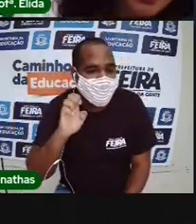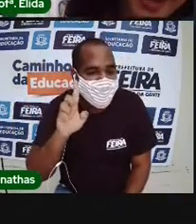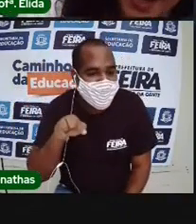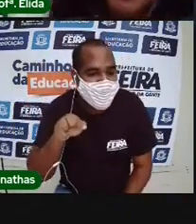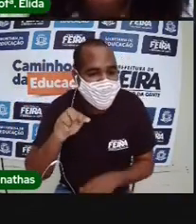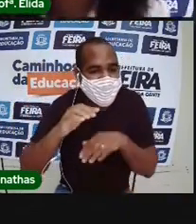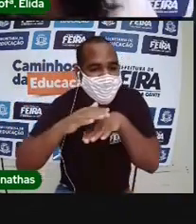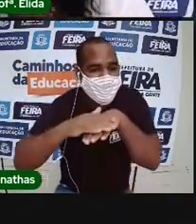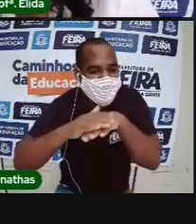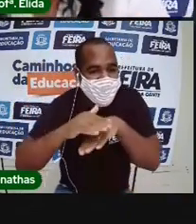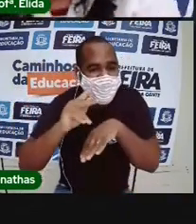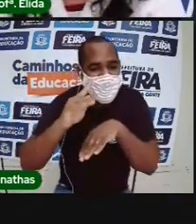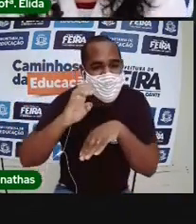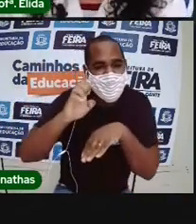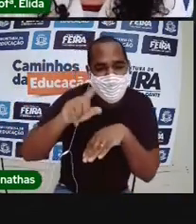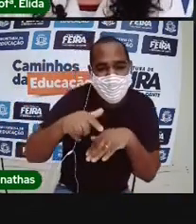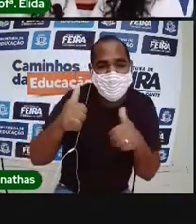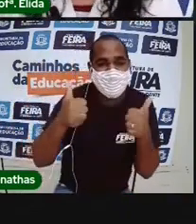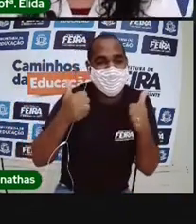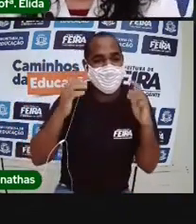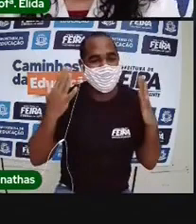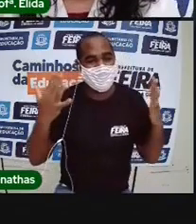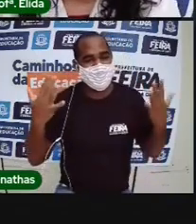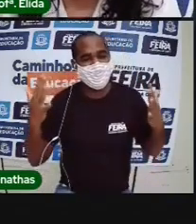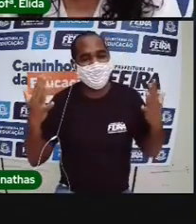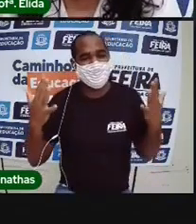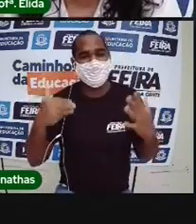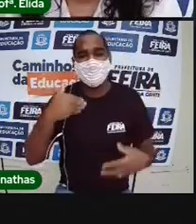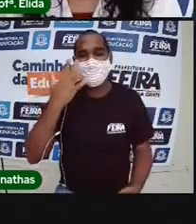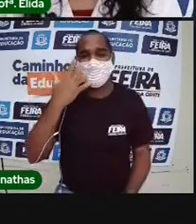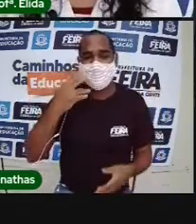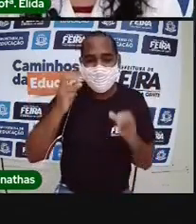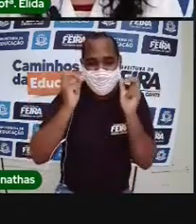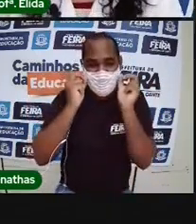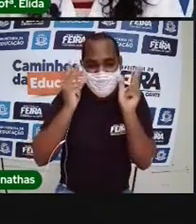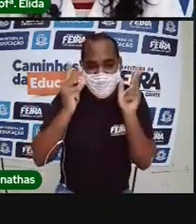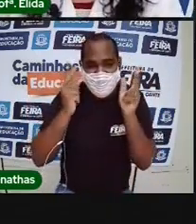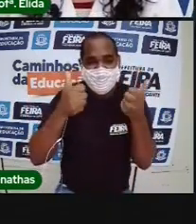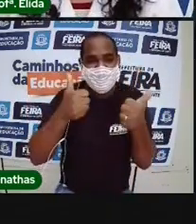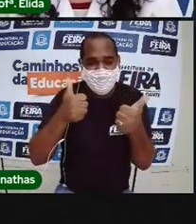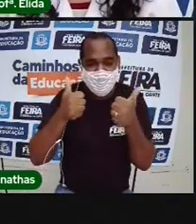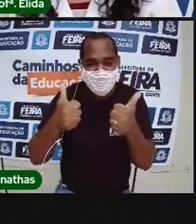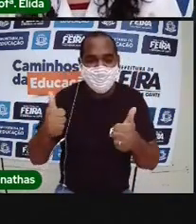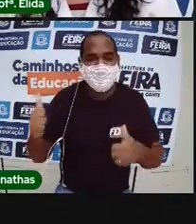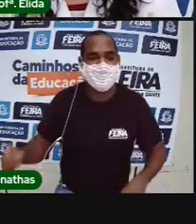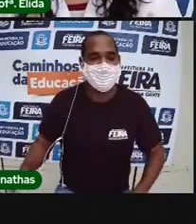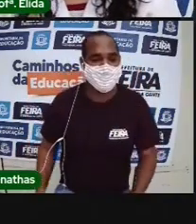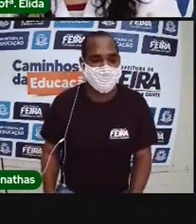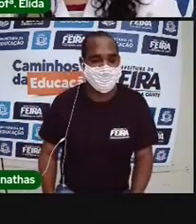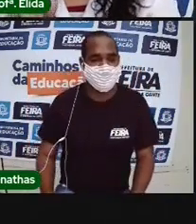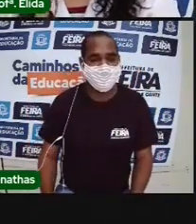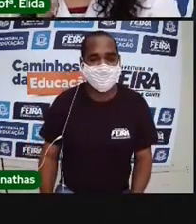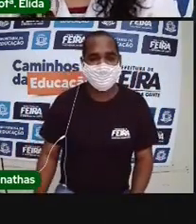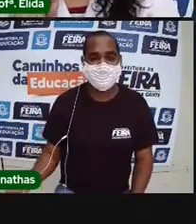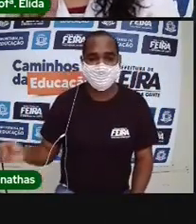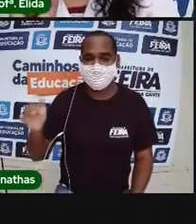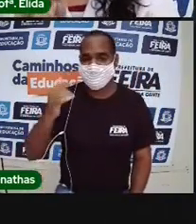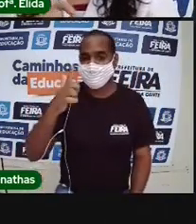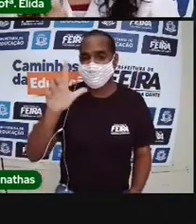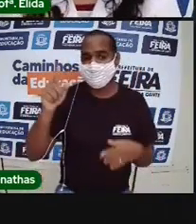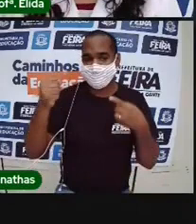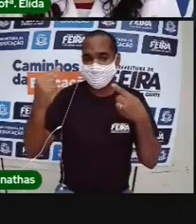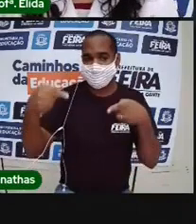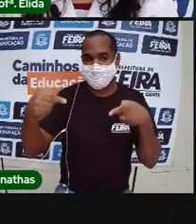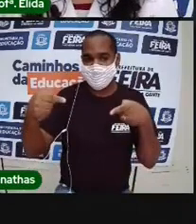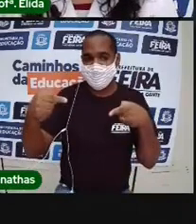bem. Que criançada esperta. Vamos lá. E eu tenho um